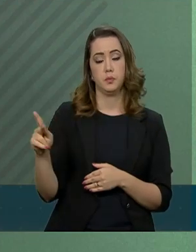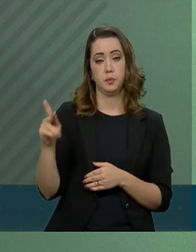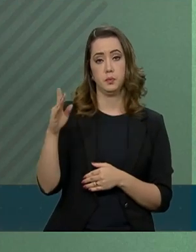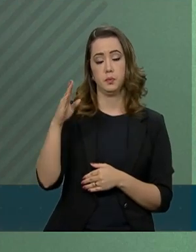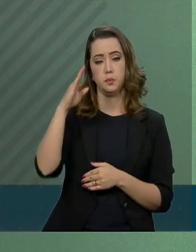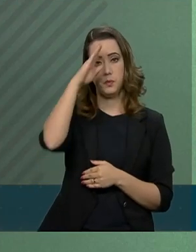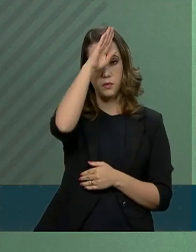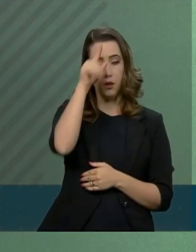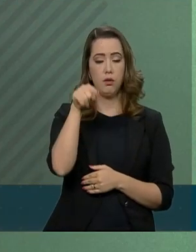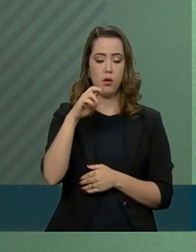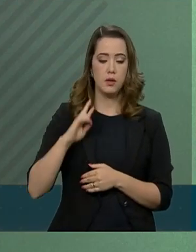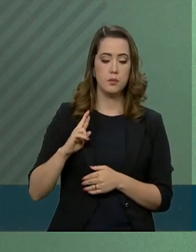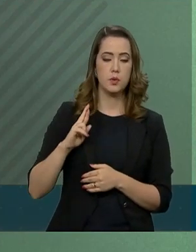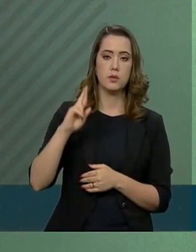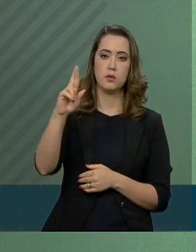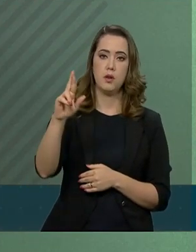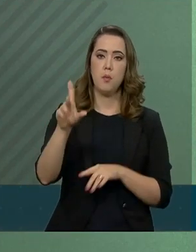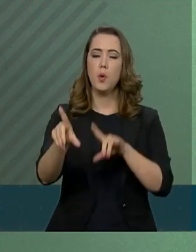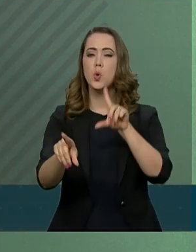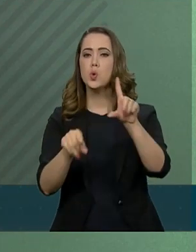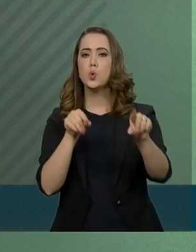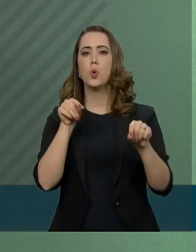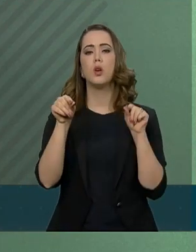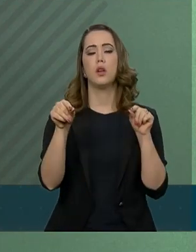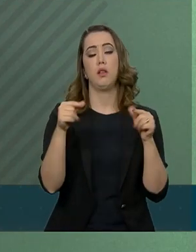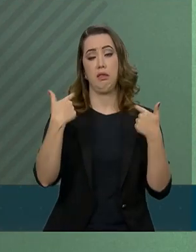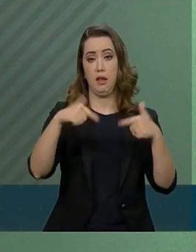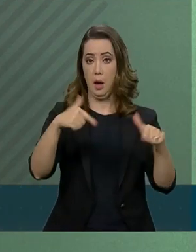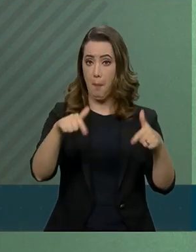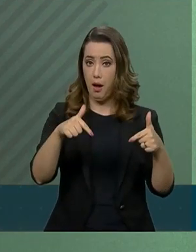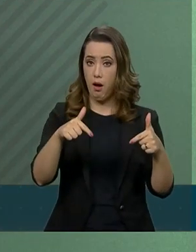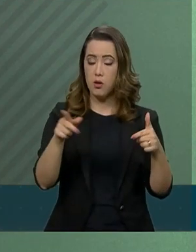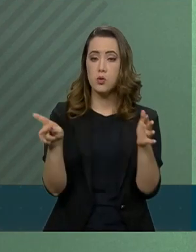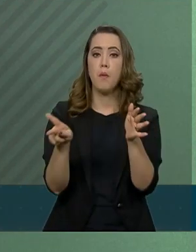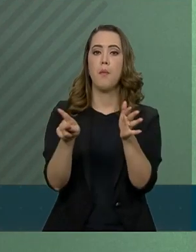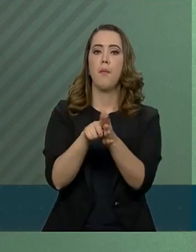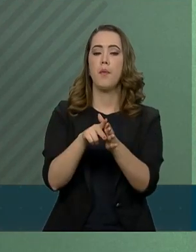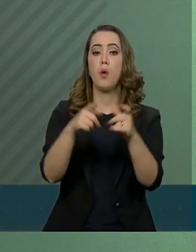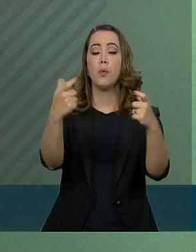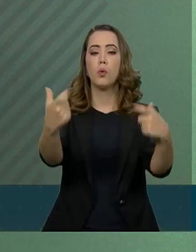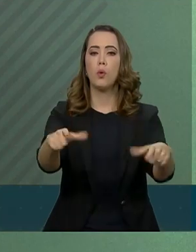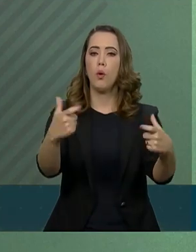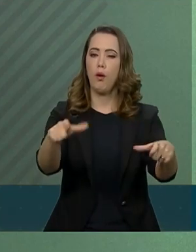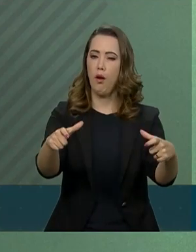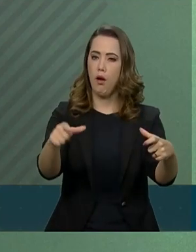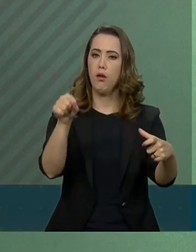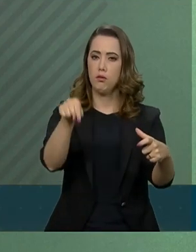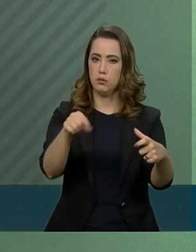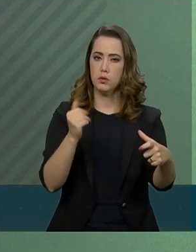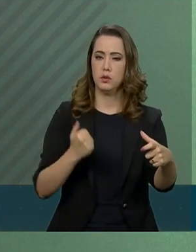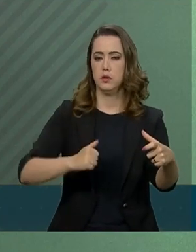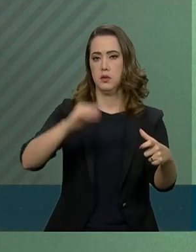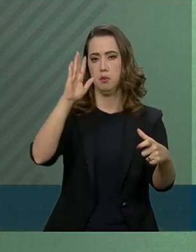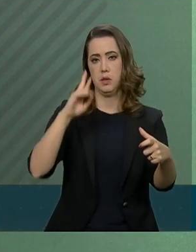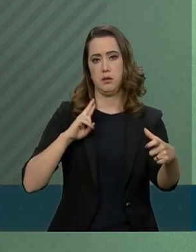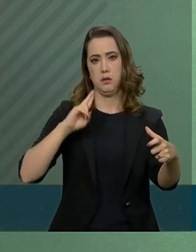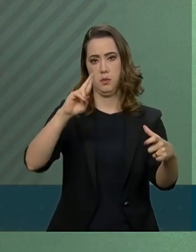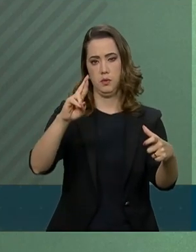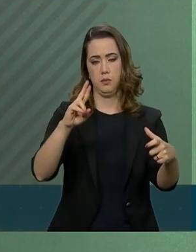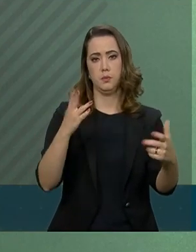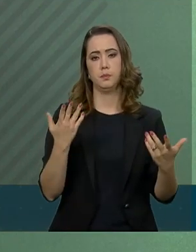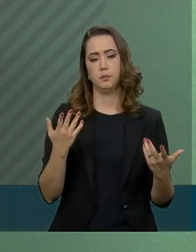tem a responsabilidade por decidir ações referentes àquela área sob a qual ele tem responsabilidade.